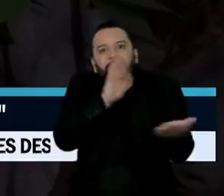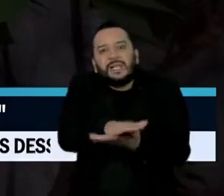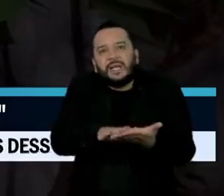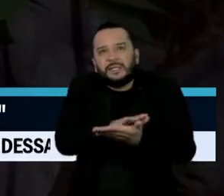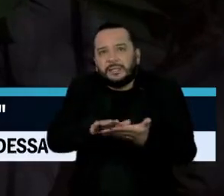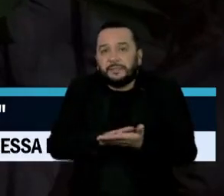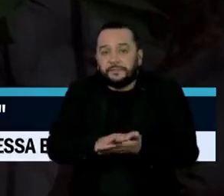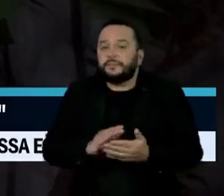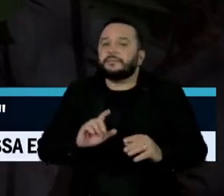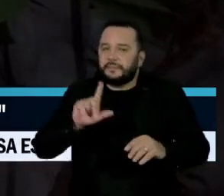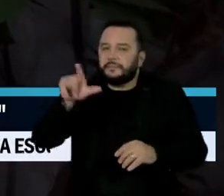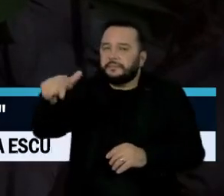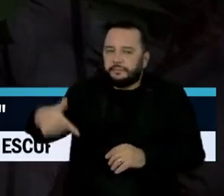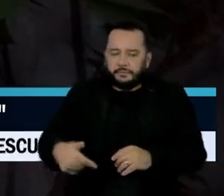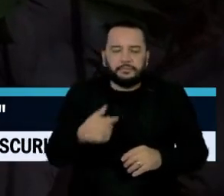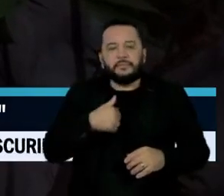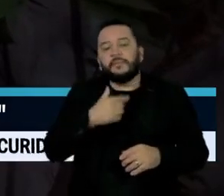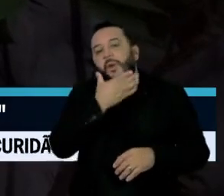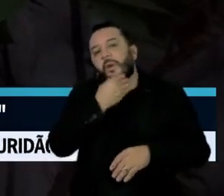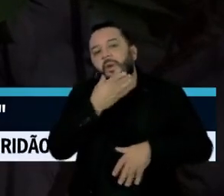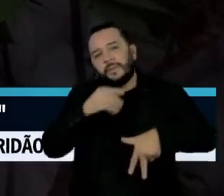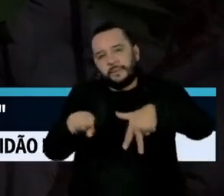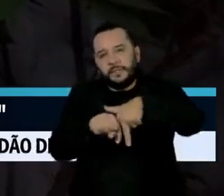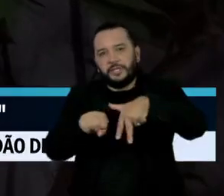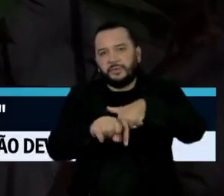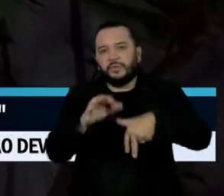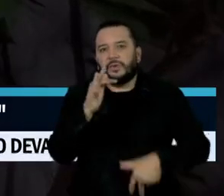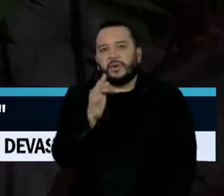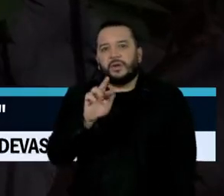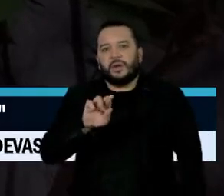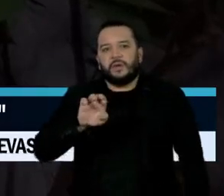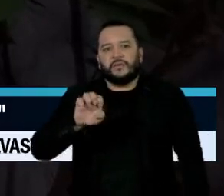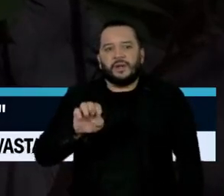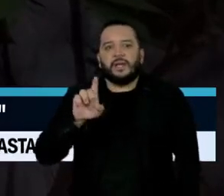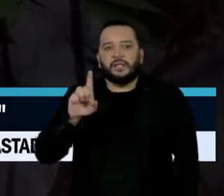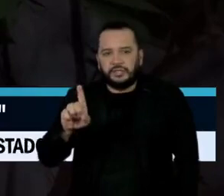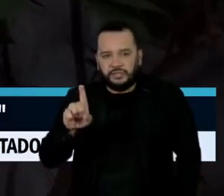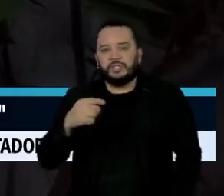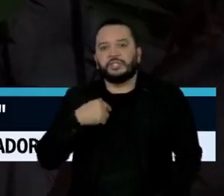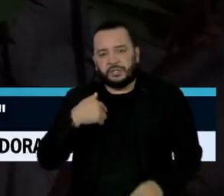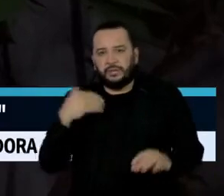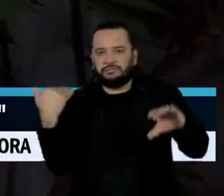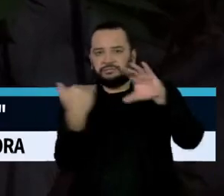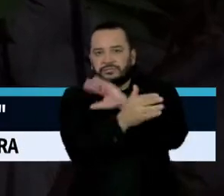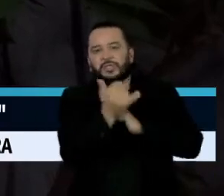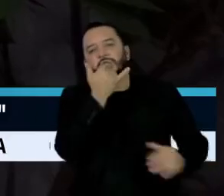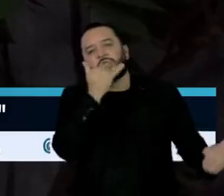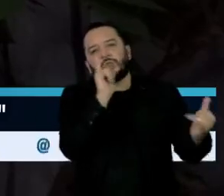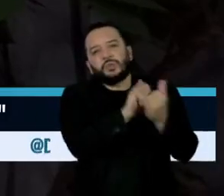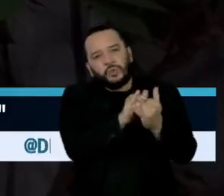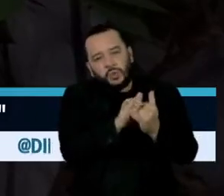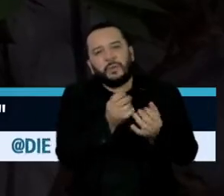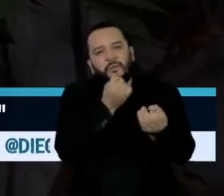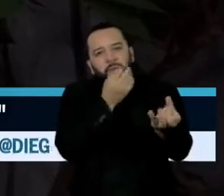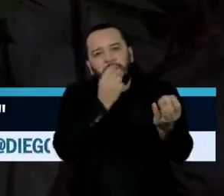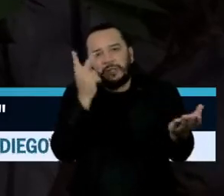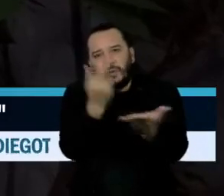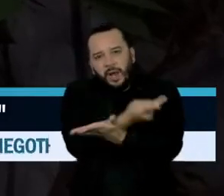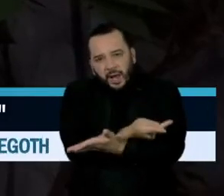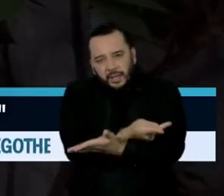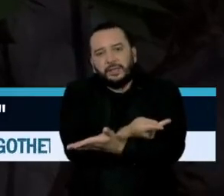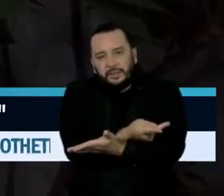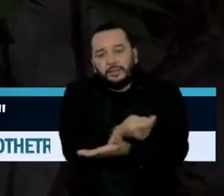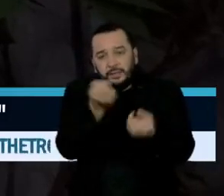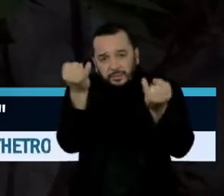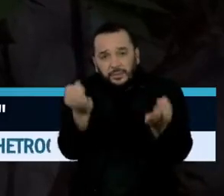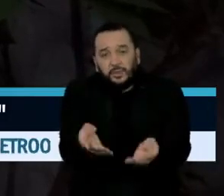depois disso, o embaixador Fred Arruda escreveu à família para se desculpar pela informação errada. Na mensagem, Arruda